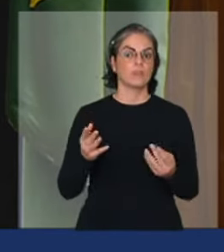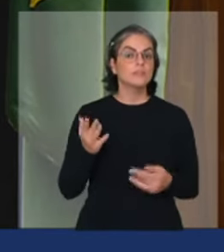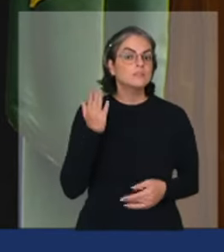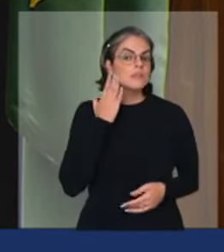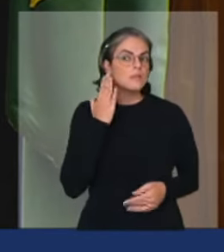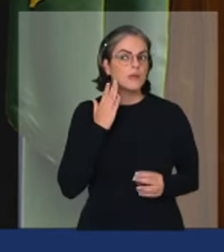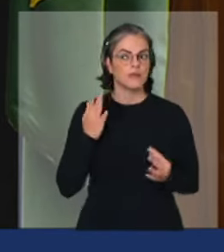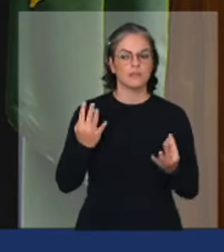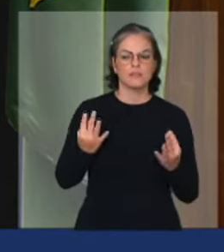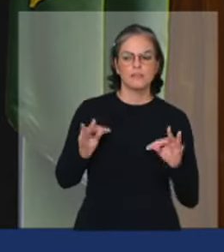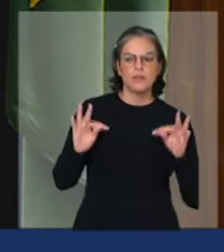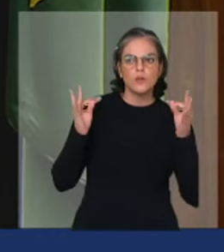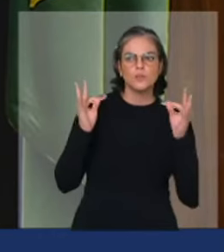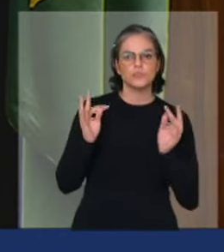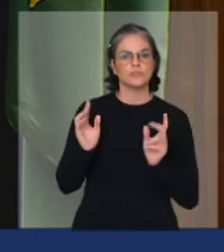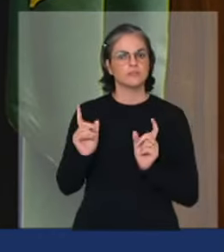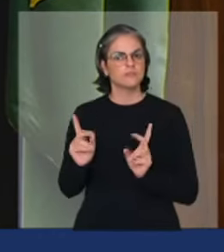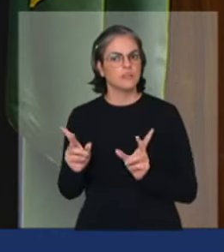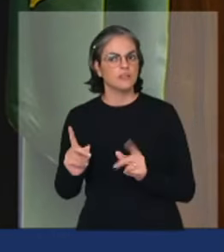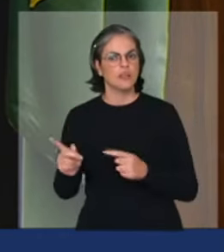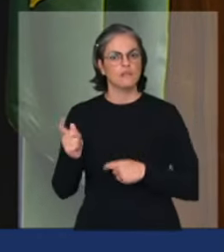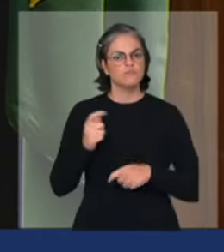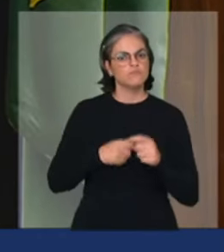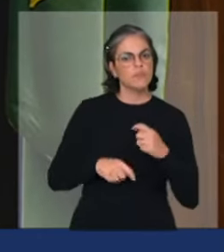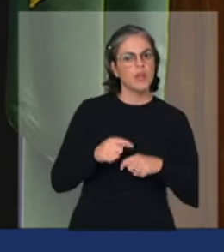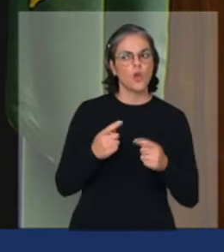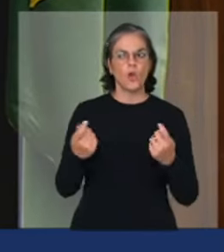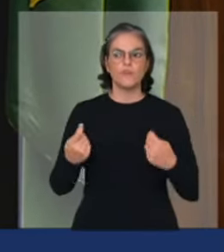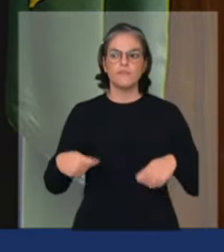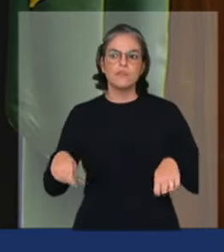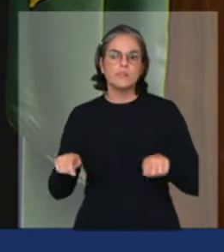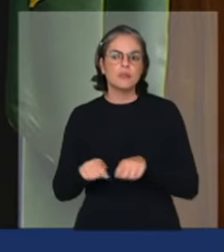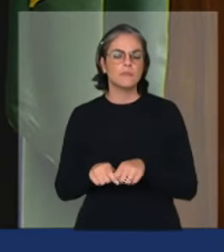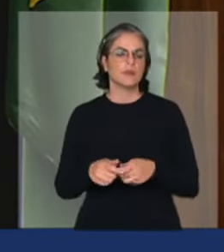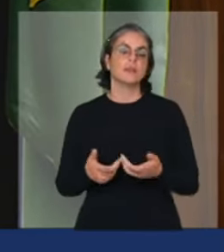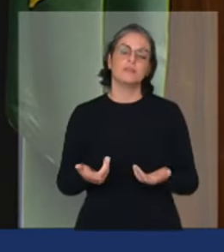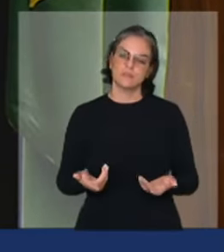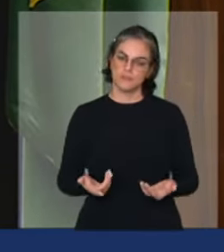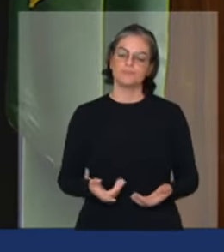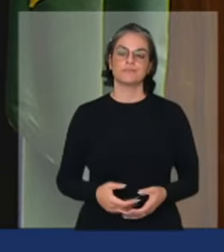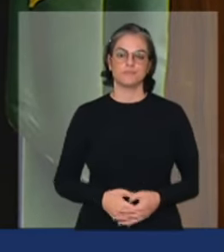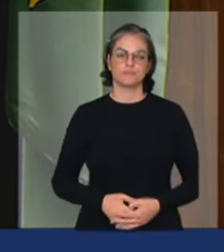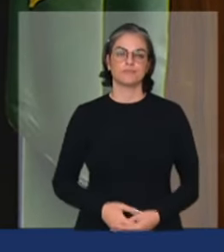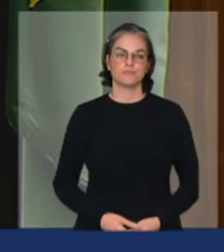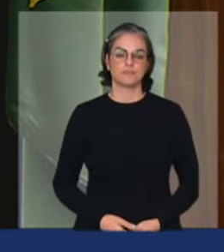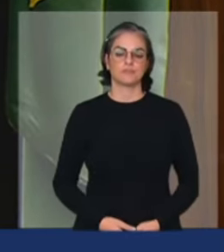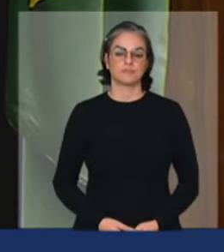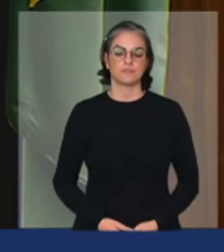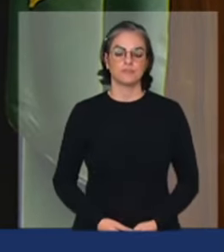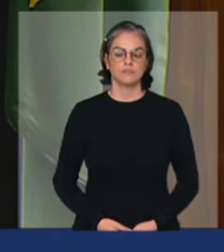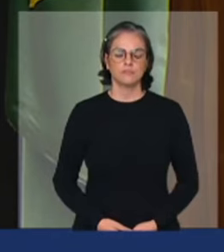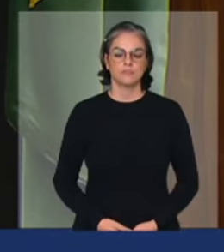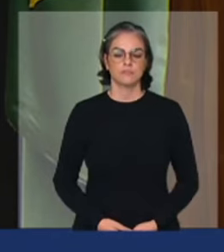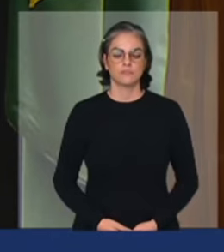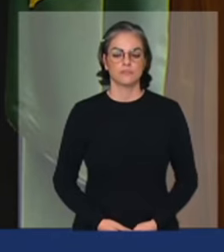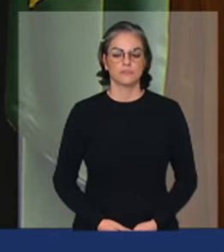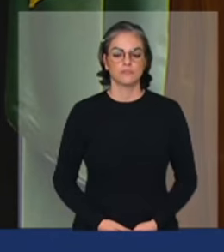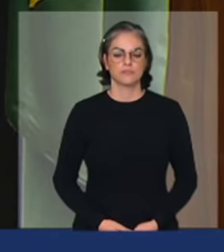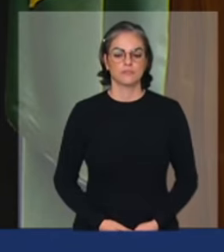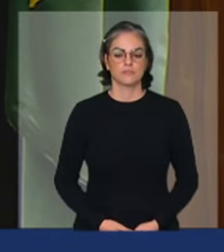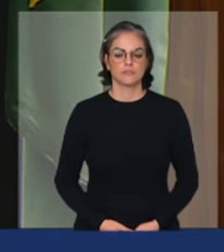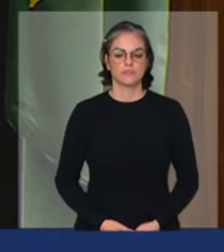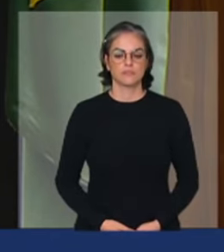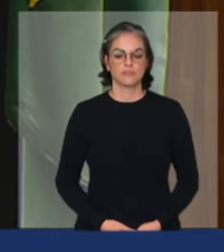comercialização a financiamento e reconhecer aqui deputado Heitor Chu mais 30 segundos